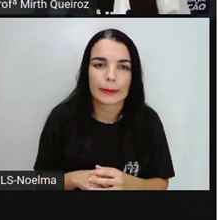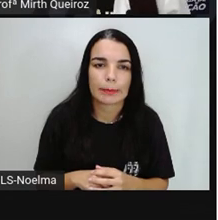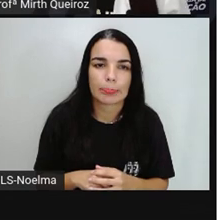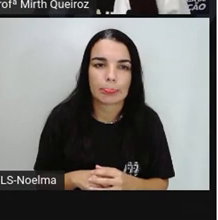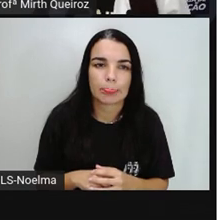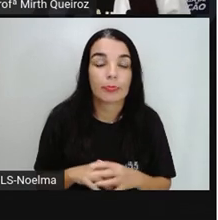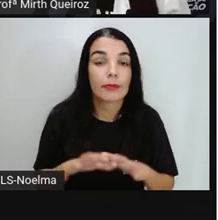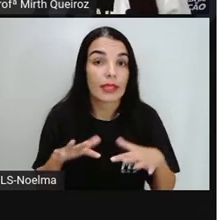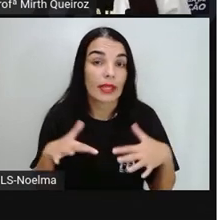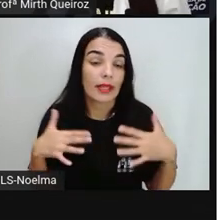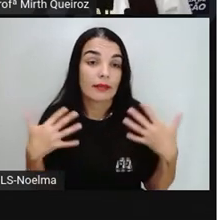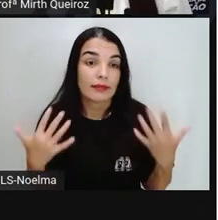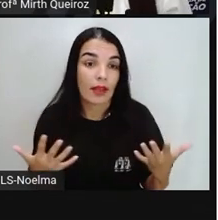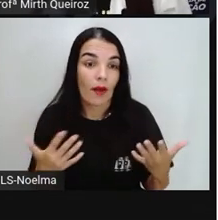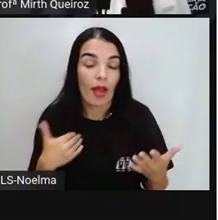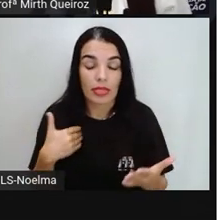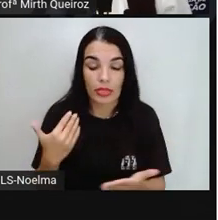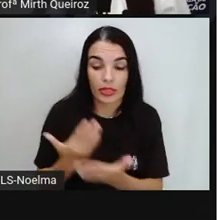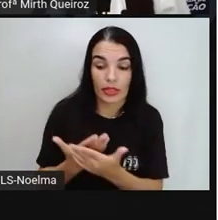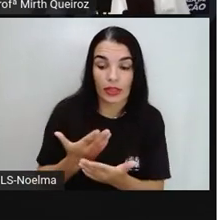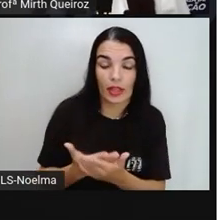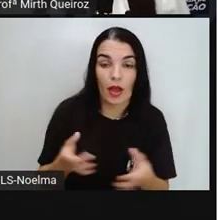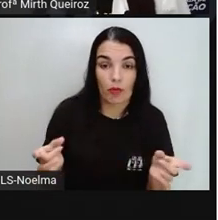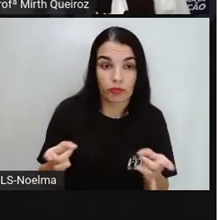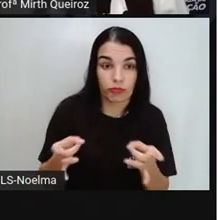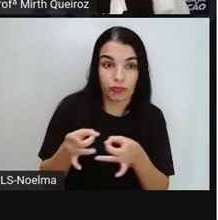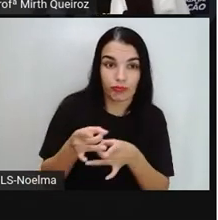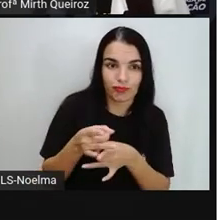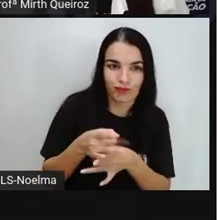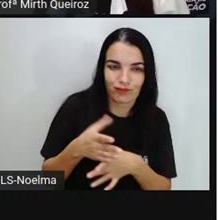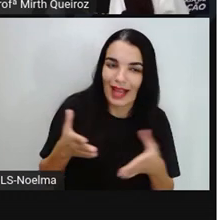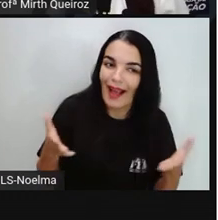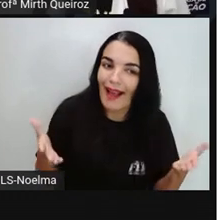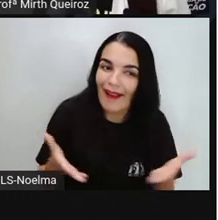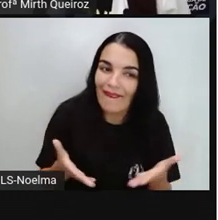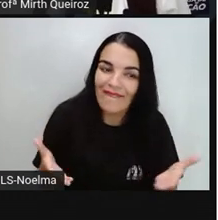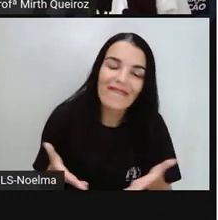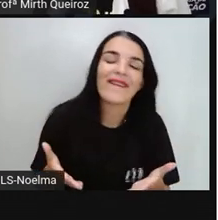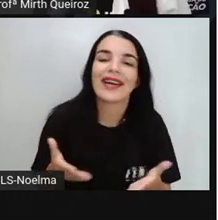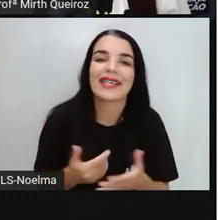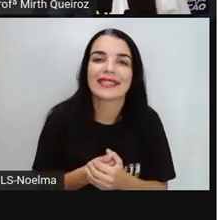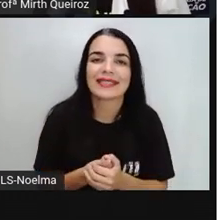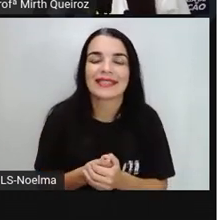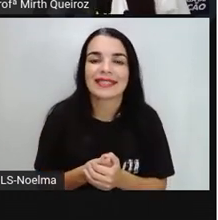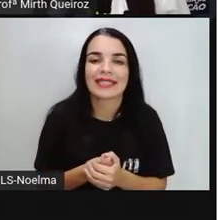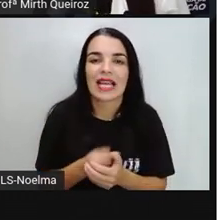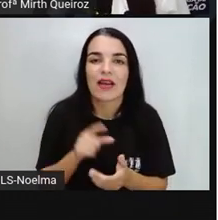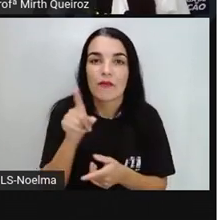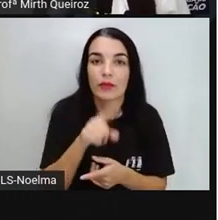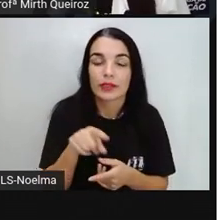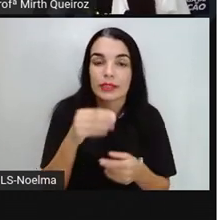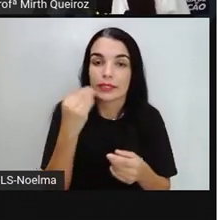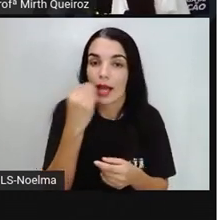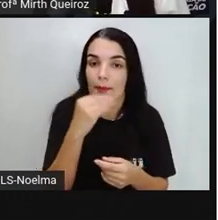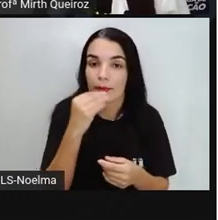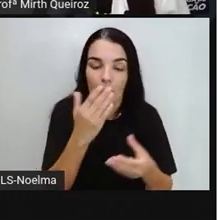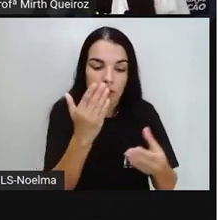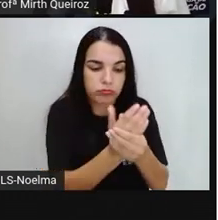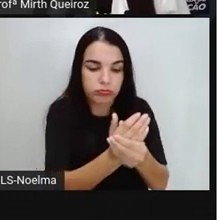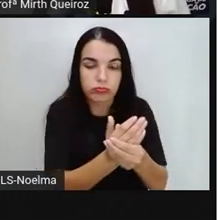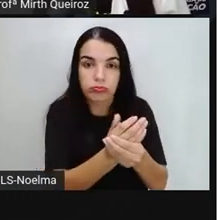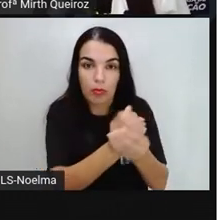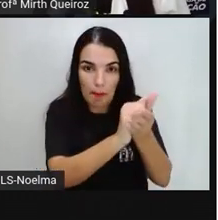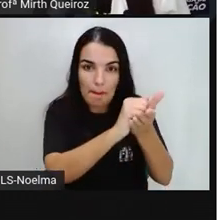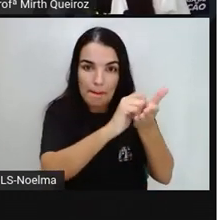Bom, a nossa aula, ela vai ficando por aqui. Aproveitem lá, peguem o seu percurso